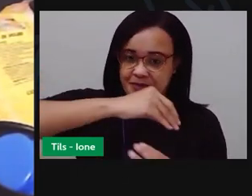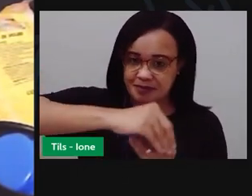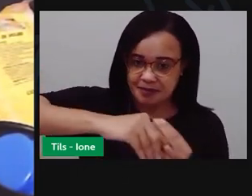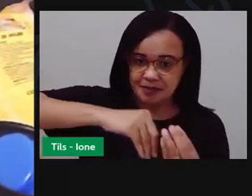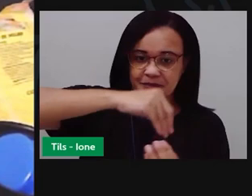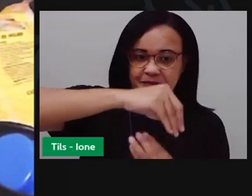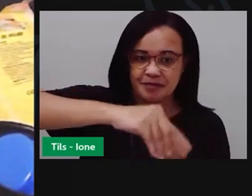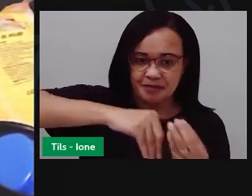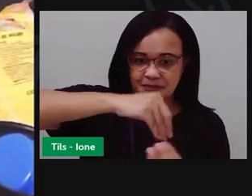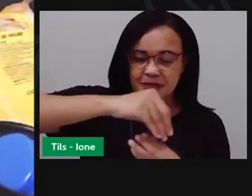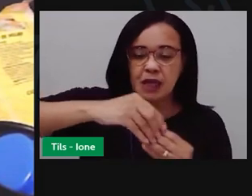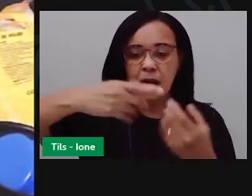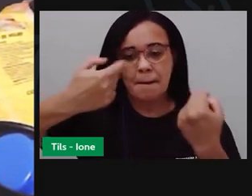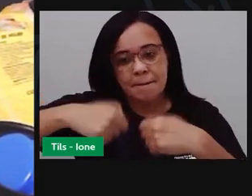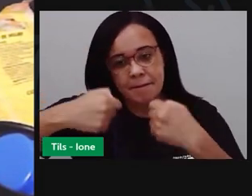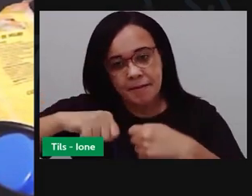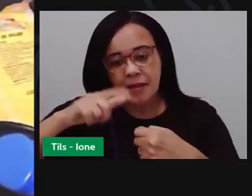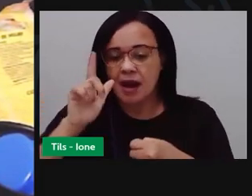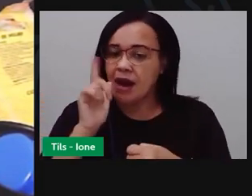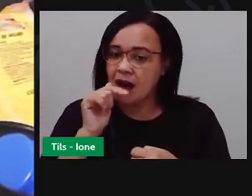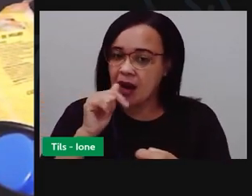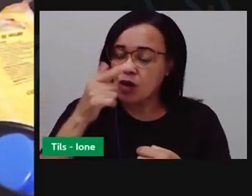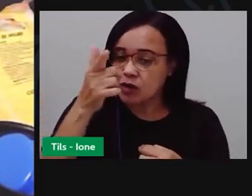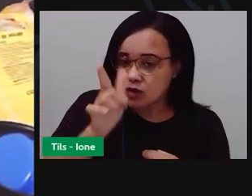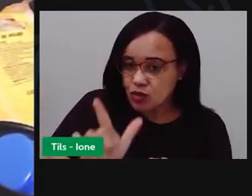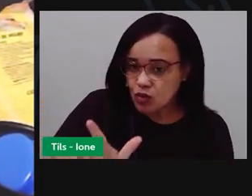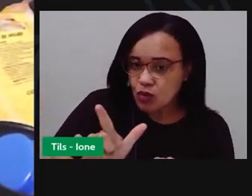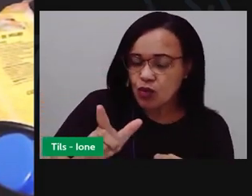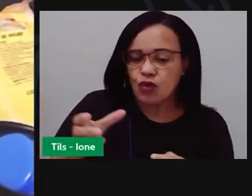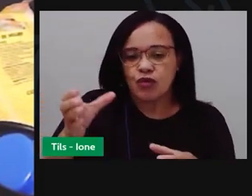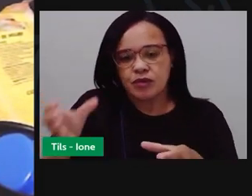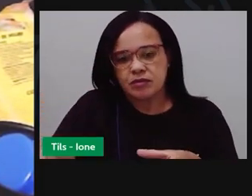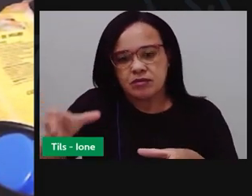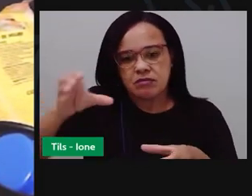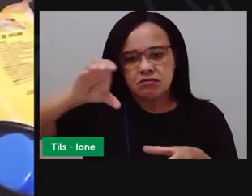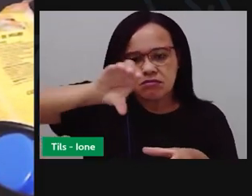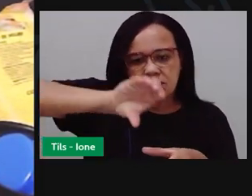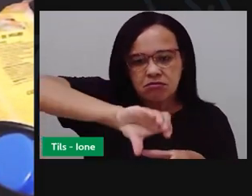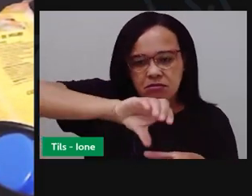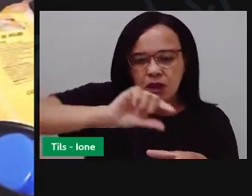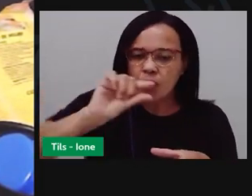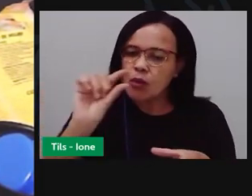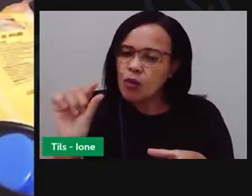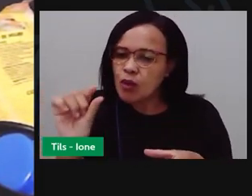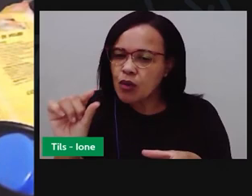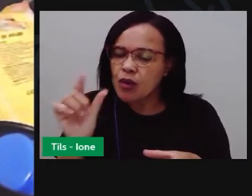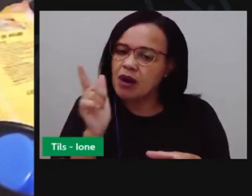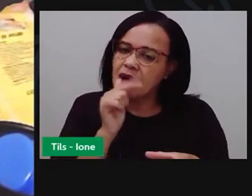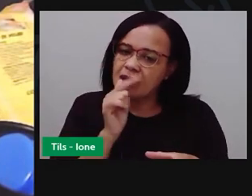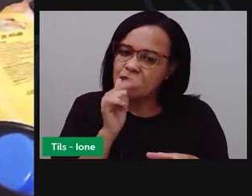precisa de mais água. Aí, eu venho aqui, ó, coloco um pouco mais de água.